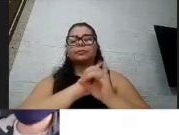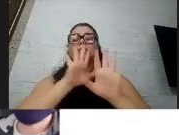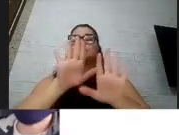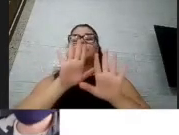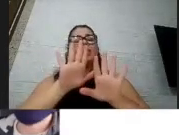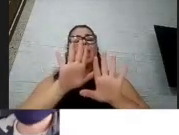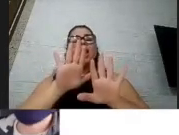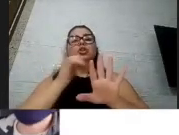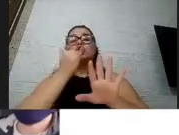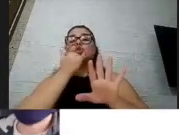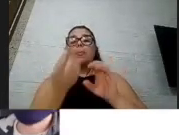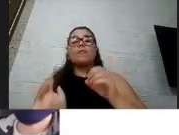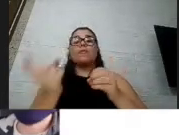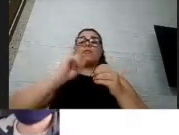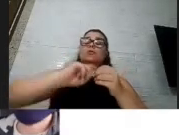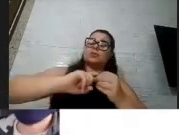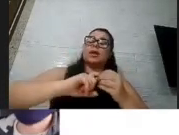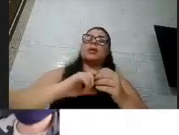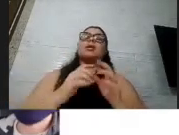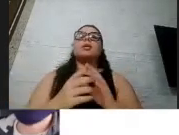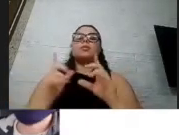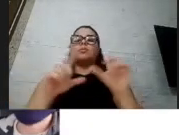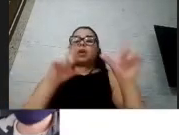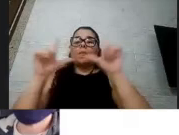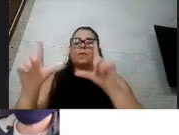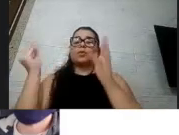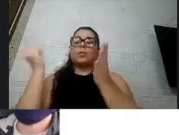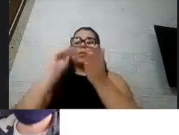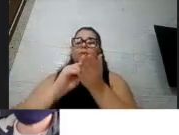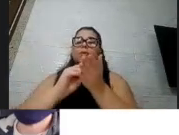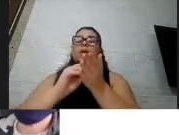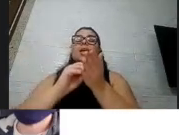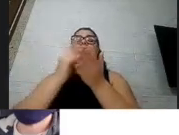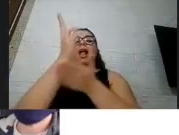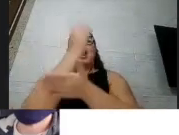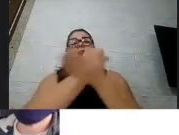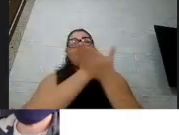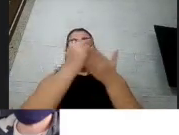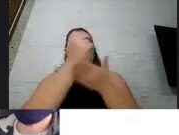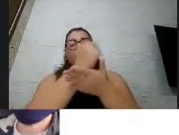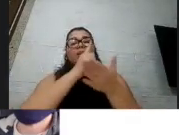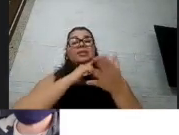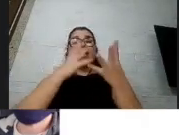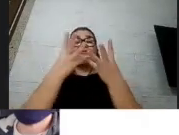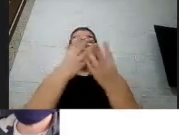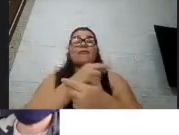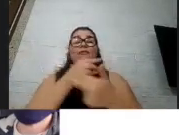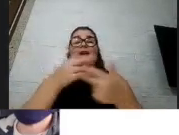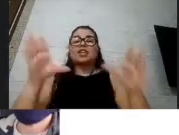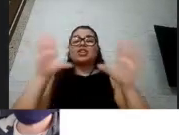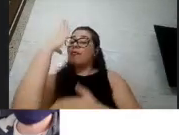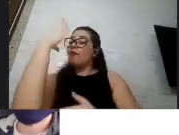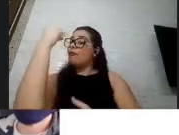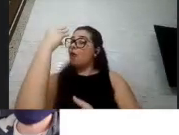eu não descrevi as imagens, desculpa. Na verdade, aqui a gente tem uma série de fotos de crianças